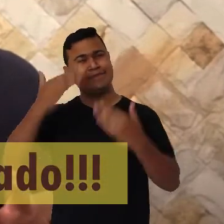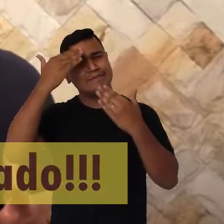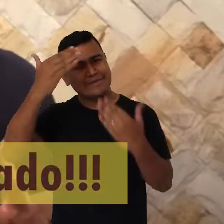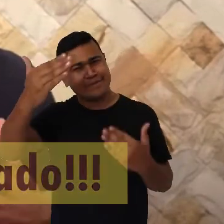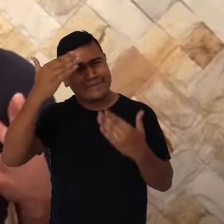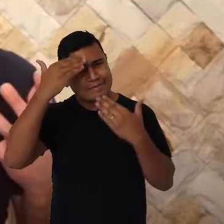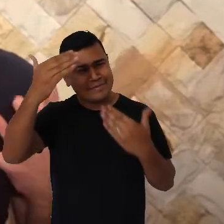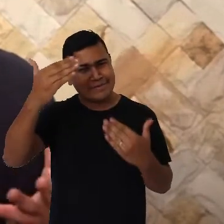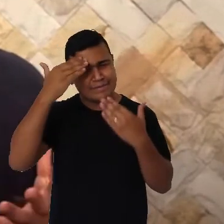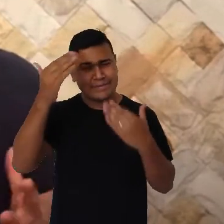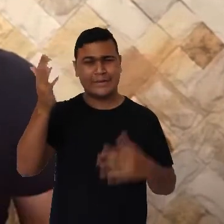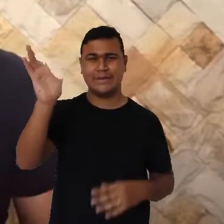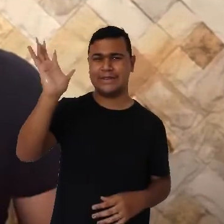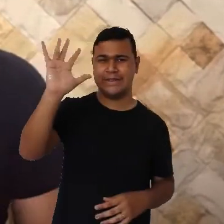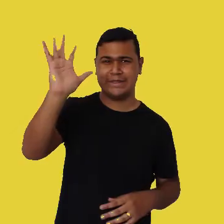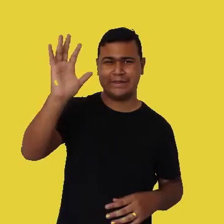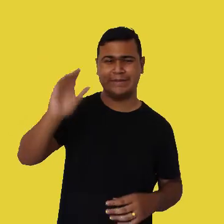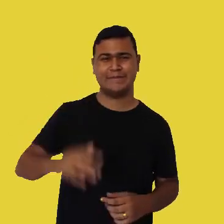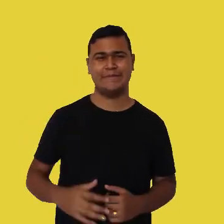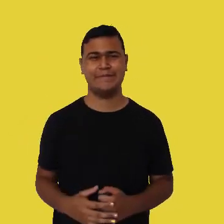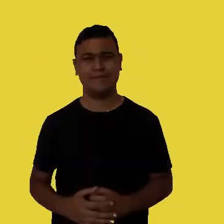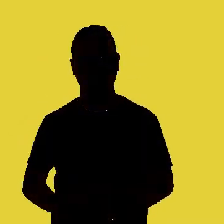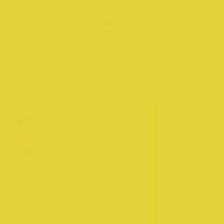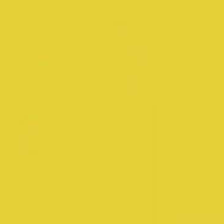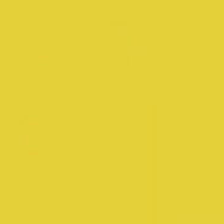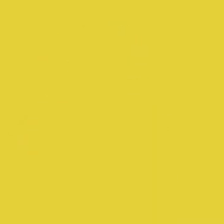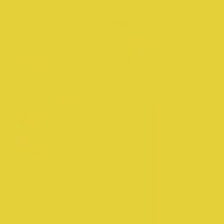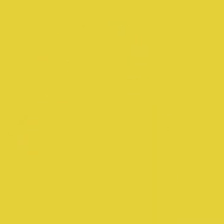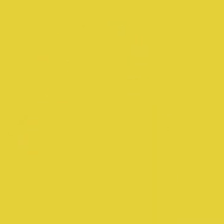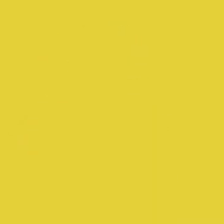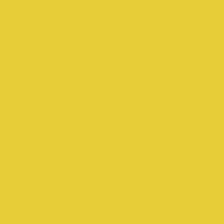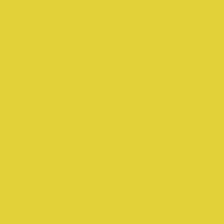obrigado e até a próxima! Tchau!